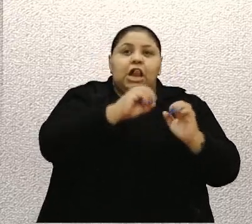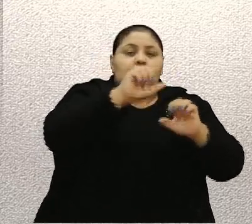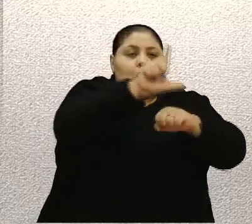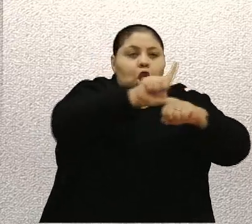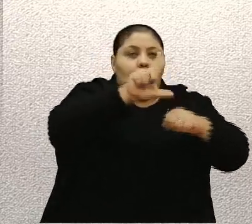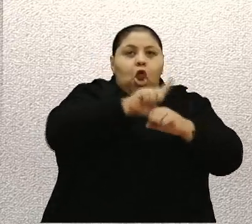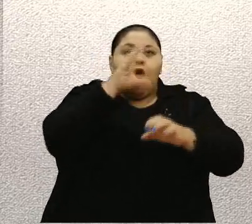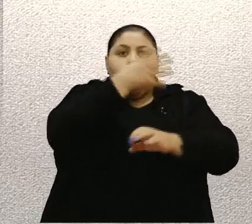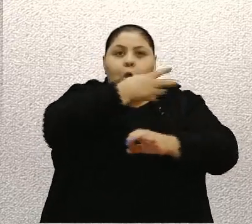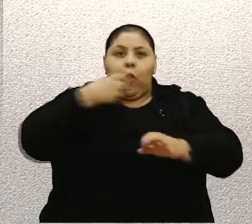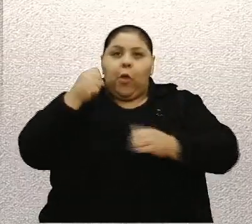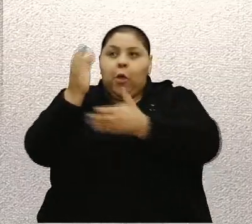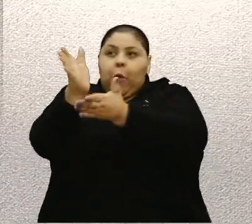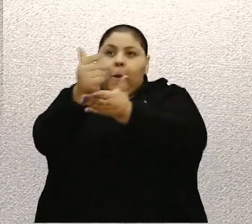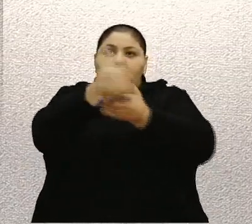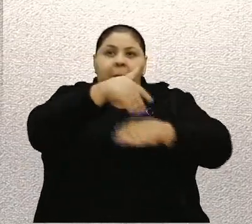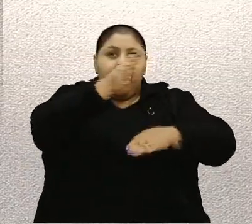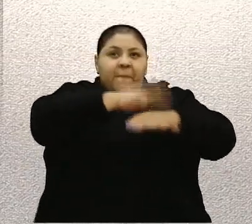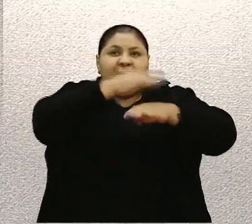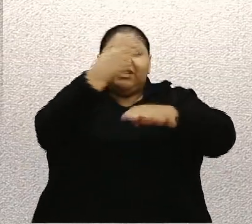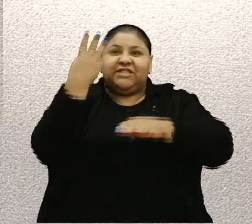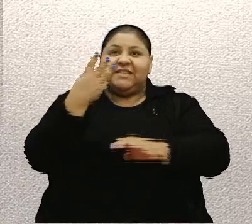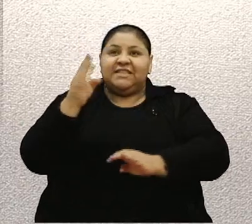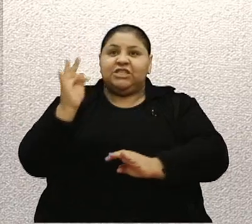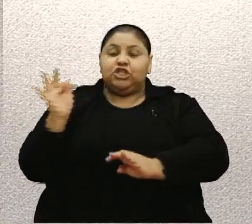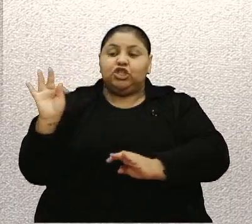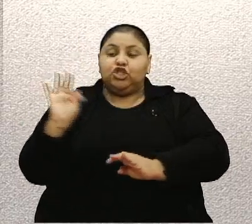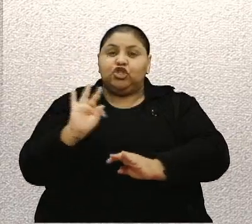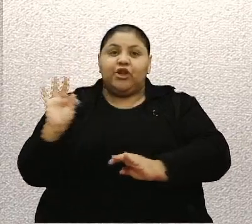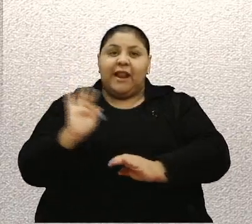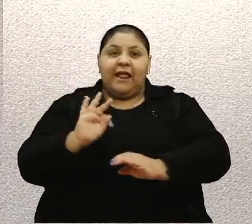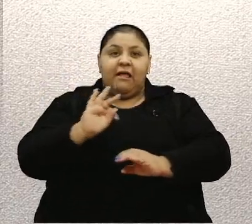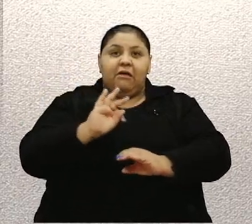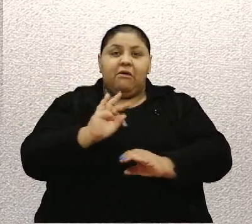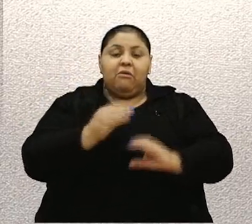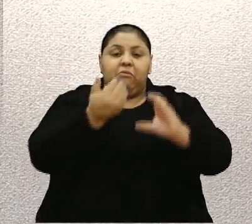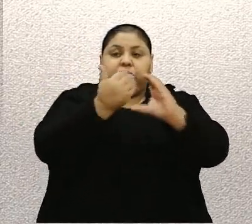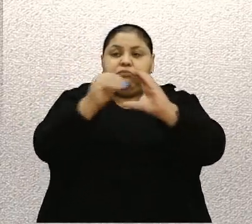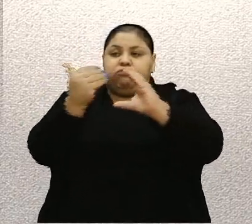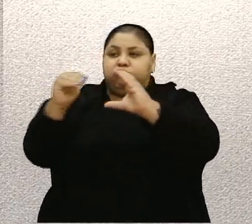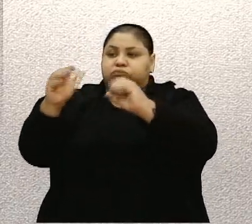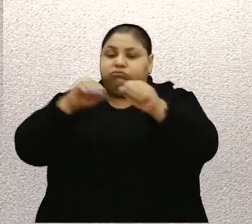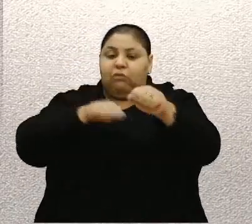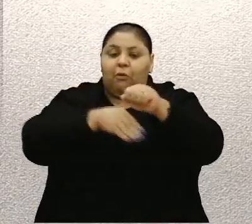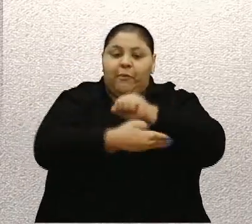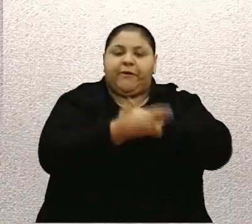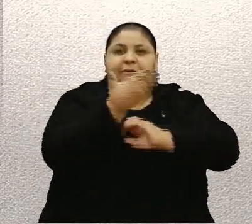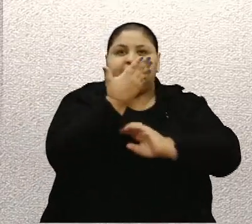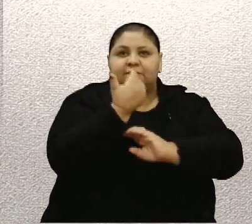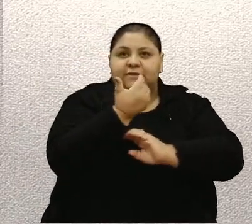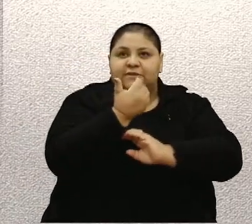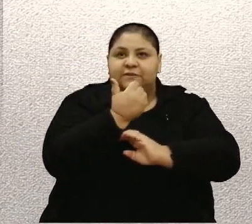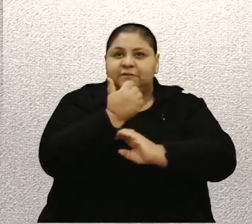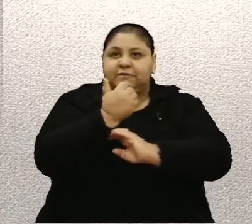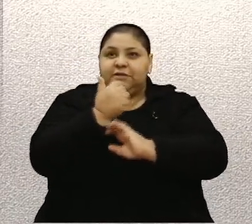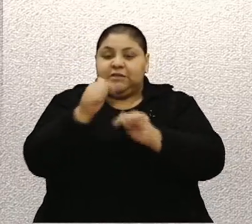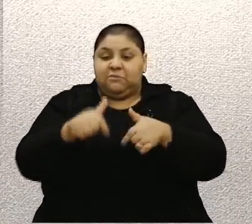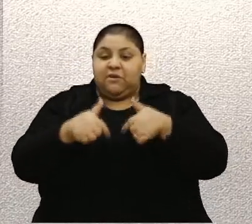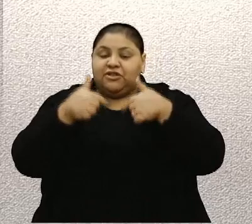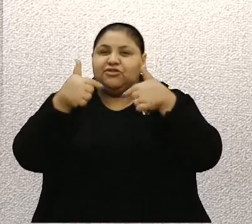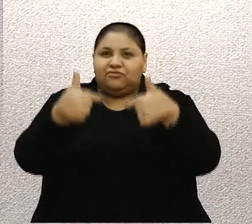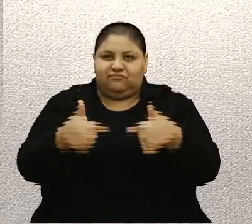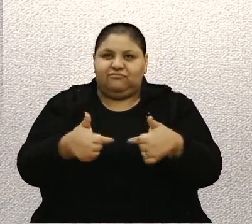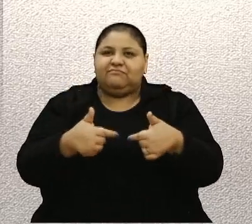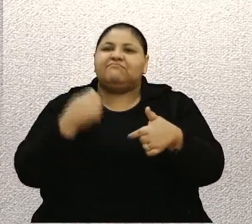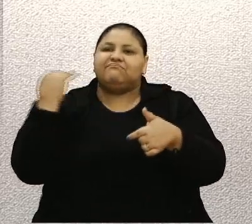arrecadado mais de 3 toneladas de alimentos que foram distribuídas ao Banco de Alimentos. São ações como essas, que são